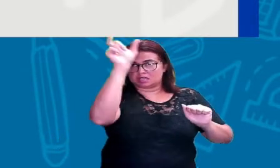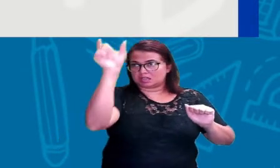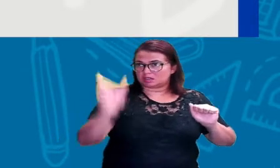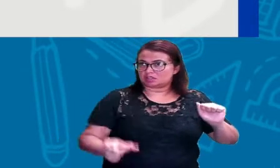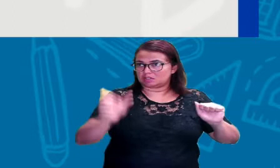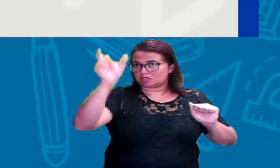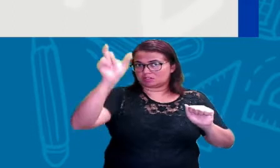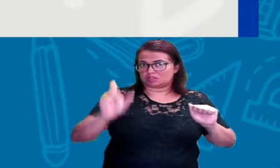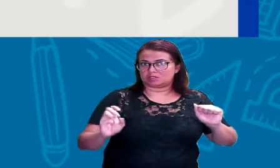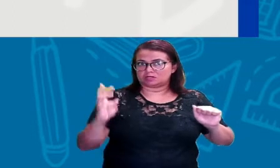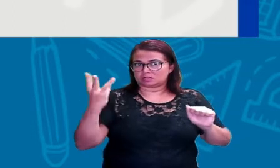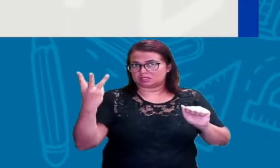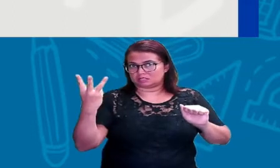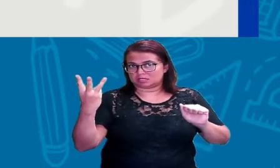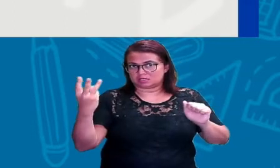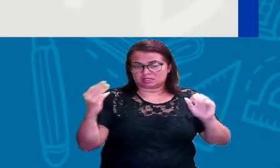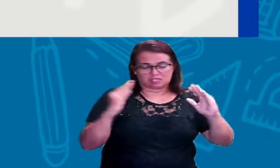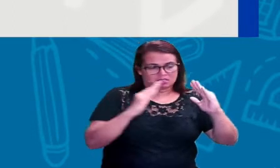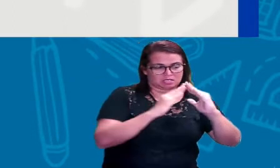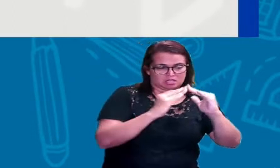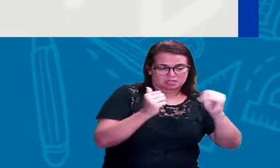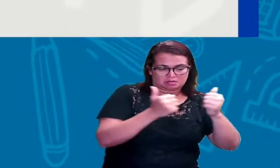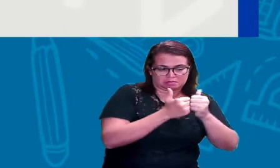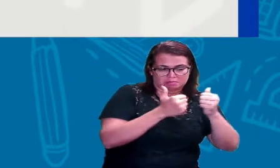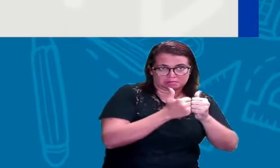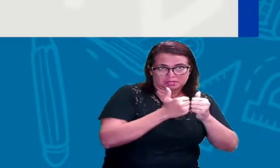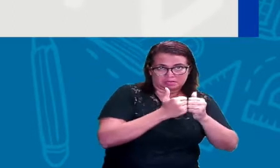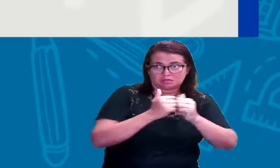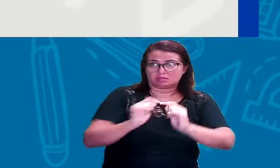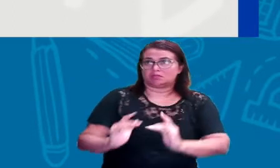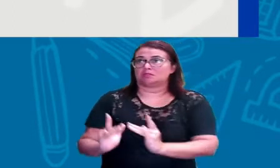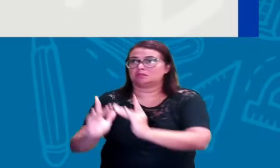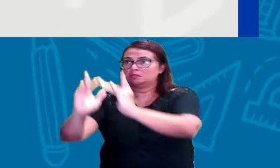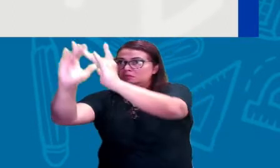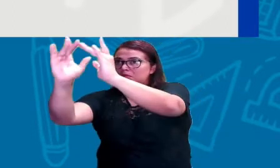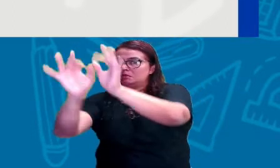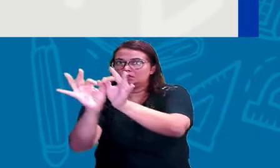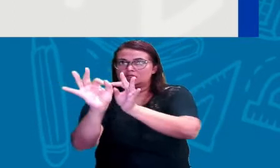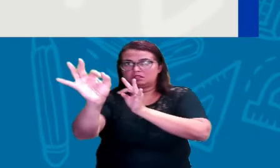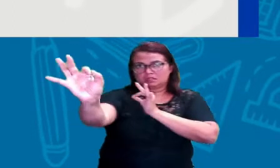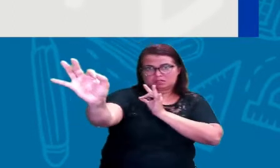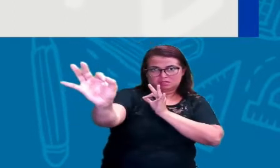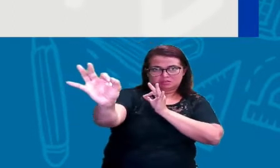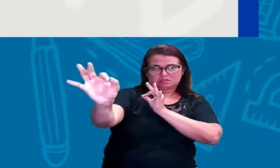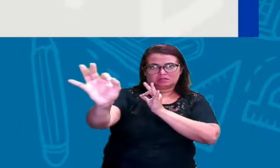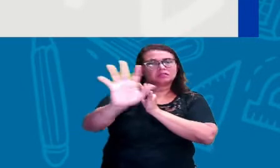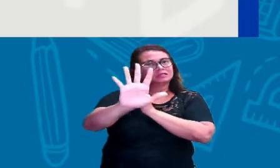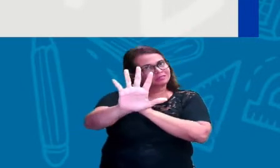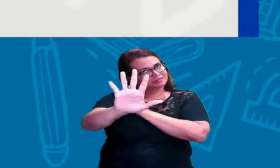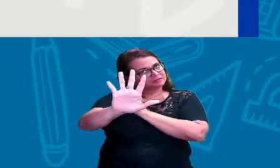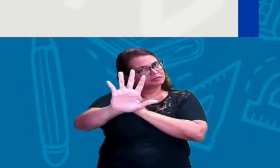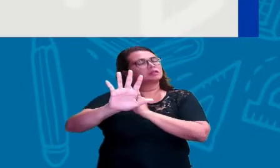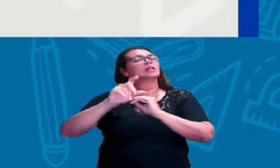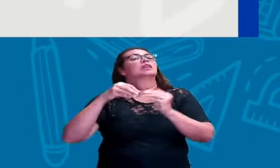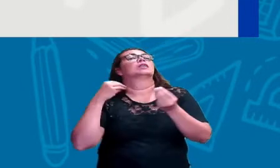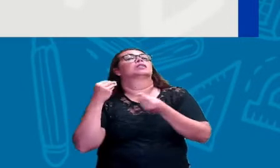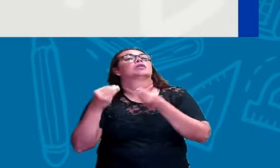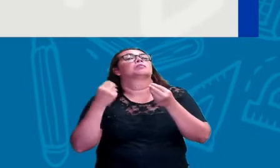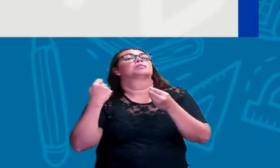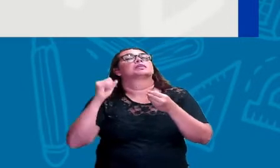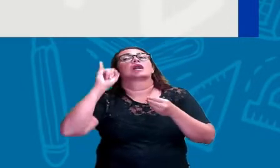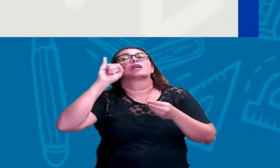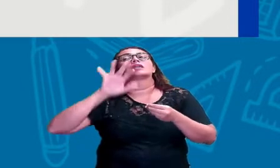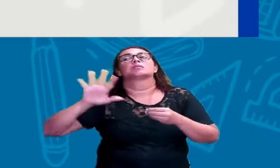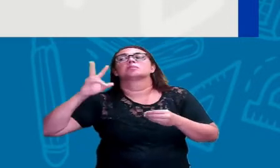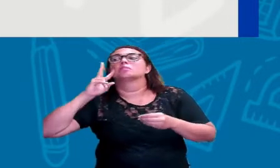da casa e distante do prédio. Essa é a primeira informação que eu tenho. Ah, mas aí eu preciso observar lá a imagem.